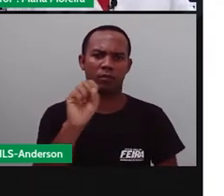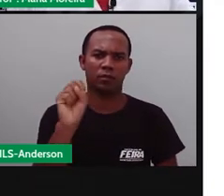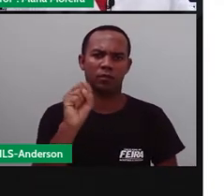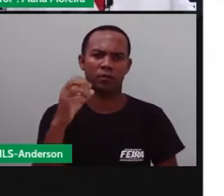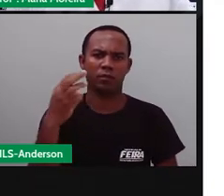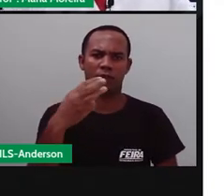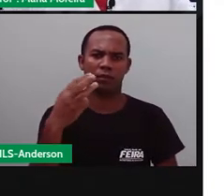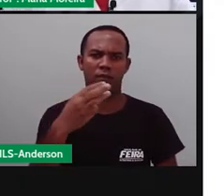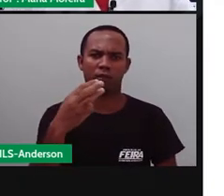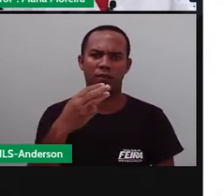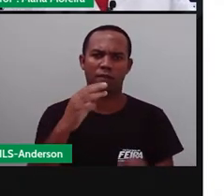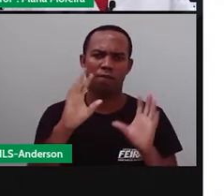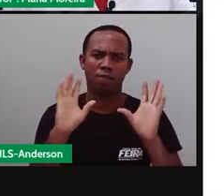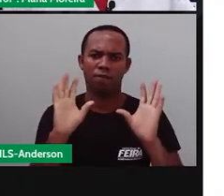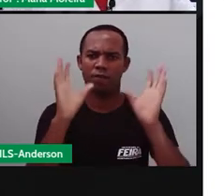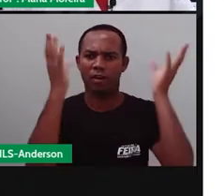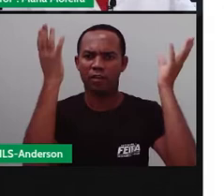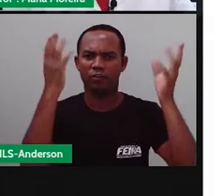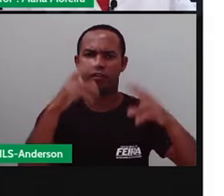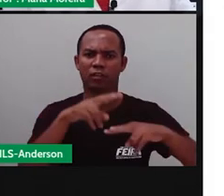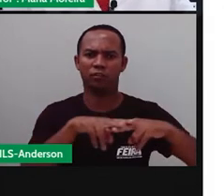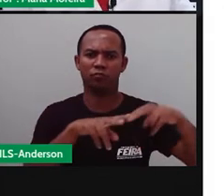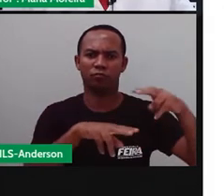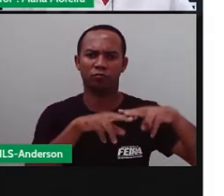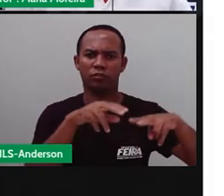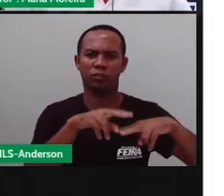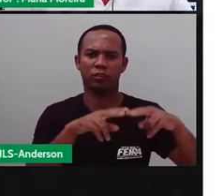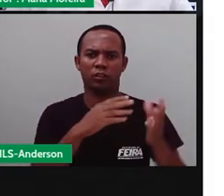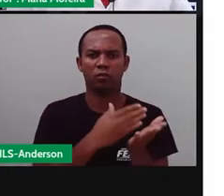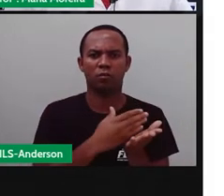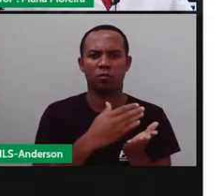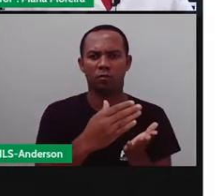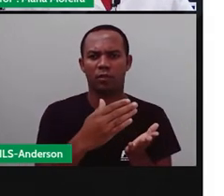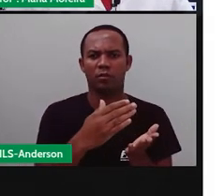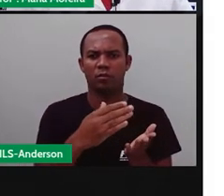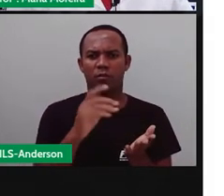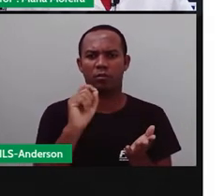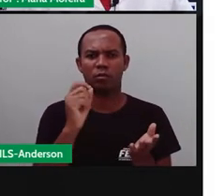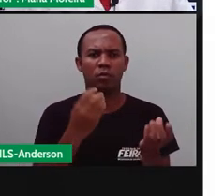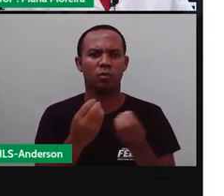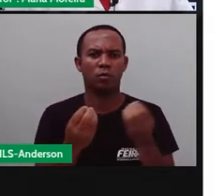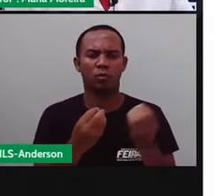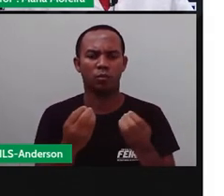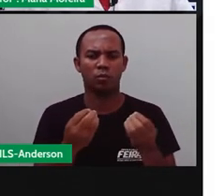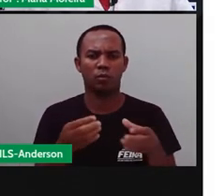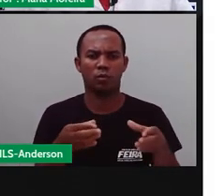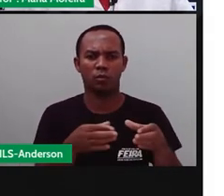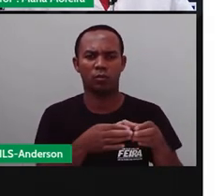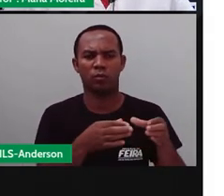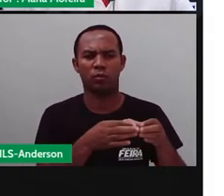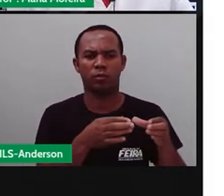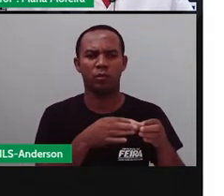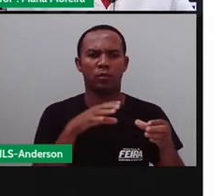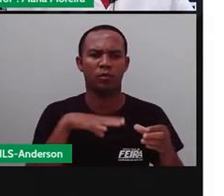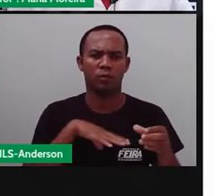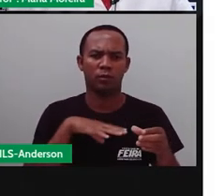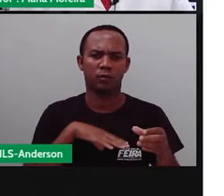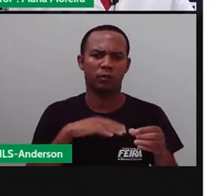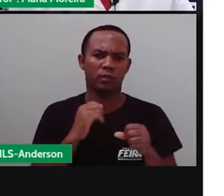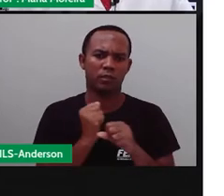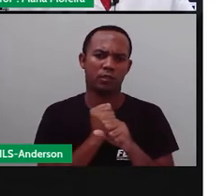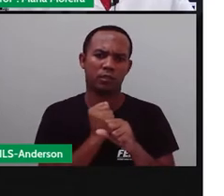nas primeiras cidades brasileiras, né? Então, ó, 1500, aí foi a chegada dos portugueses, e aí, em